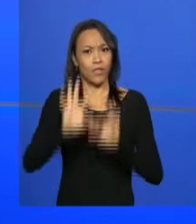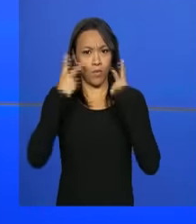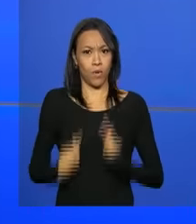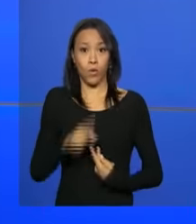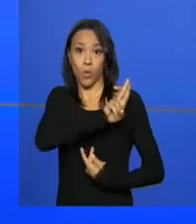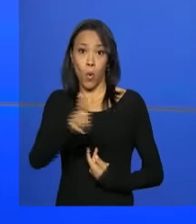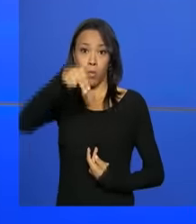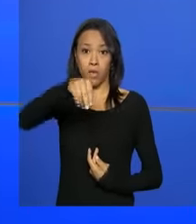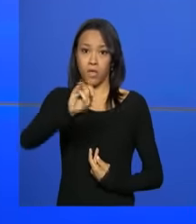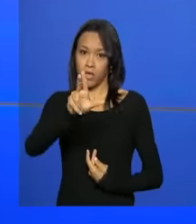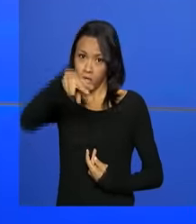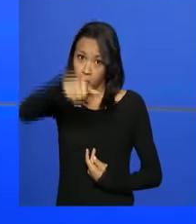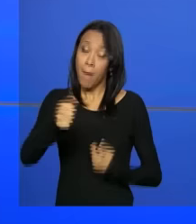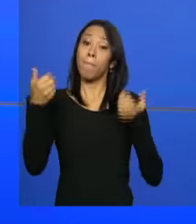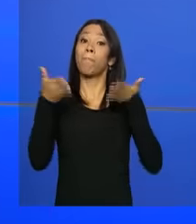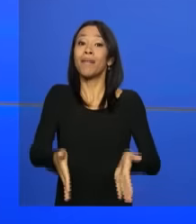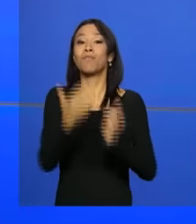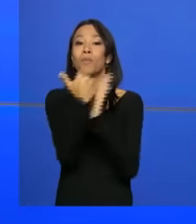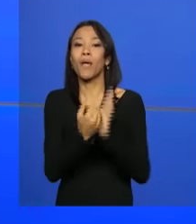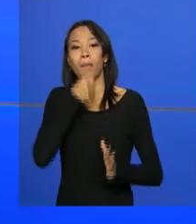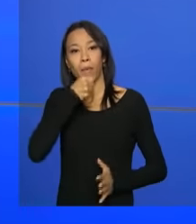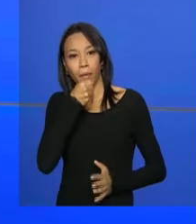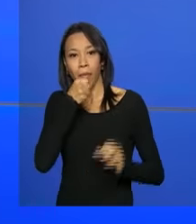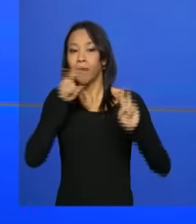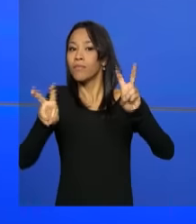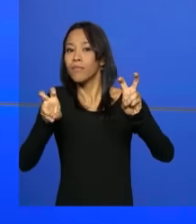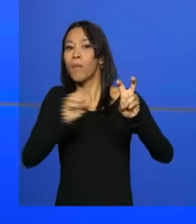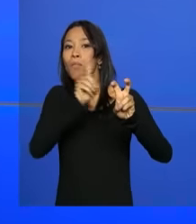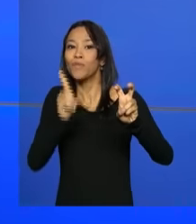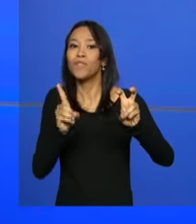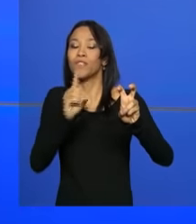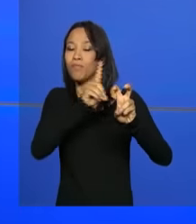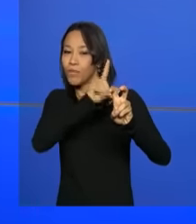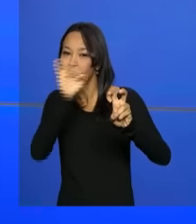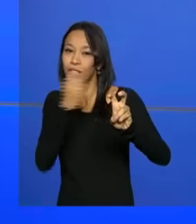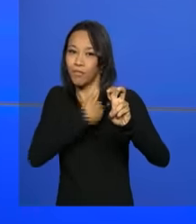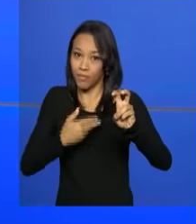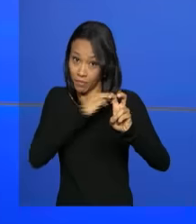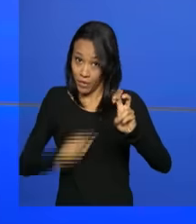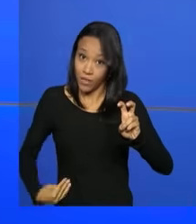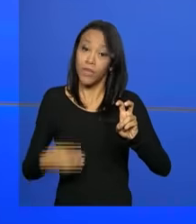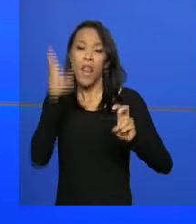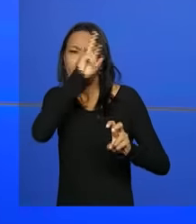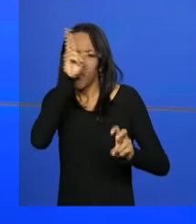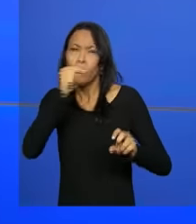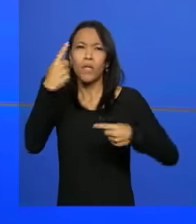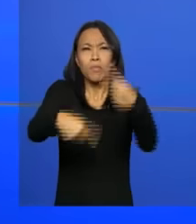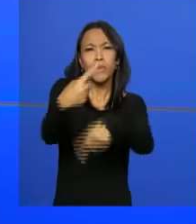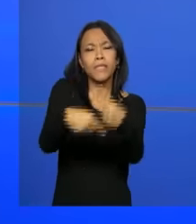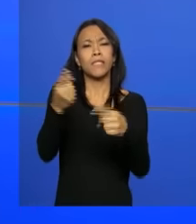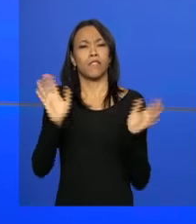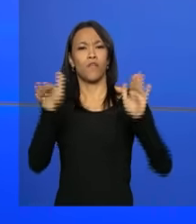Gomes, participou esta manhã do programa Bom Dia, Ministro. Logo depois, ela conversou com a nossa equipe e lembrou as políticas públicas